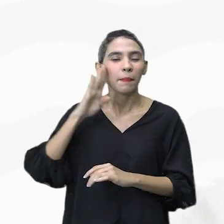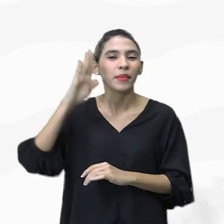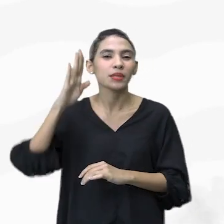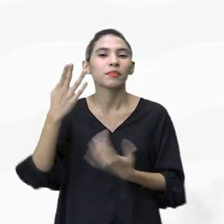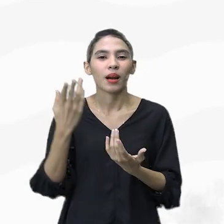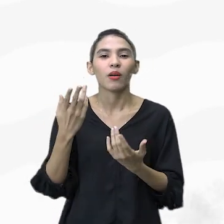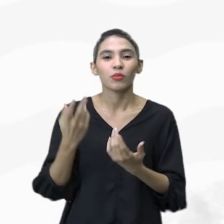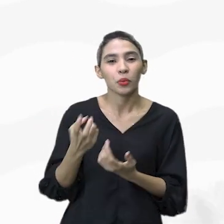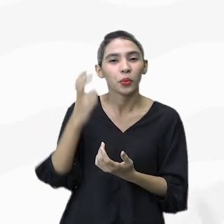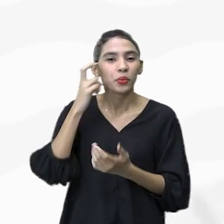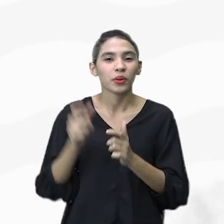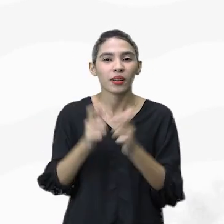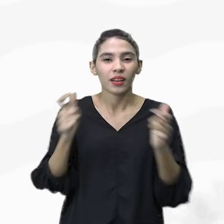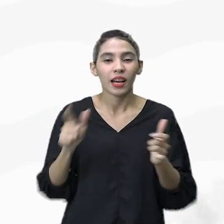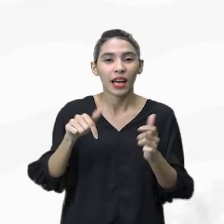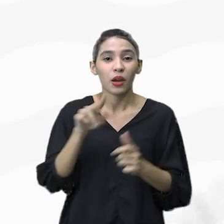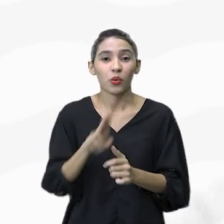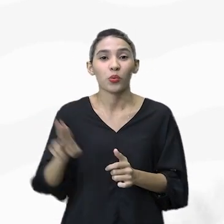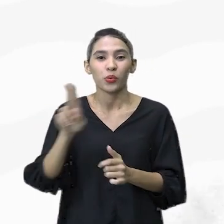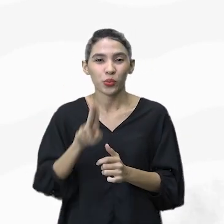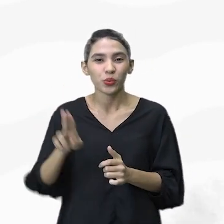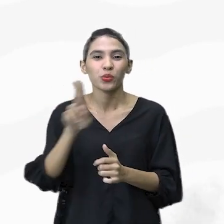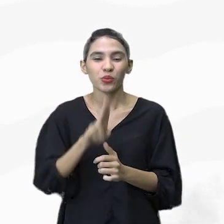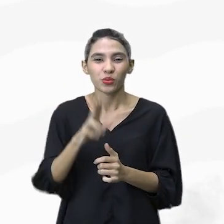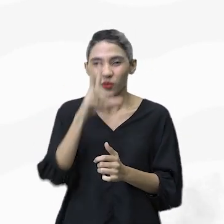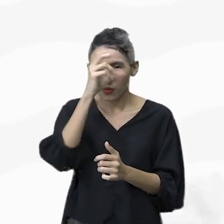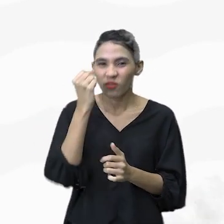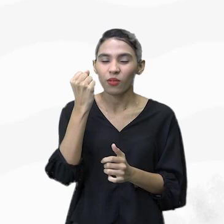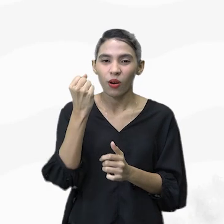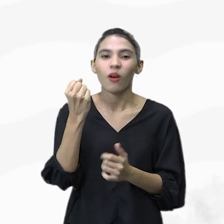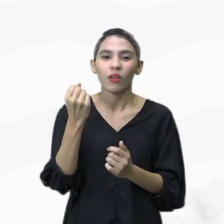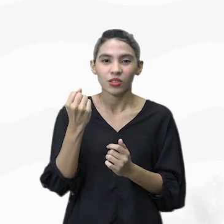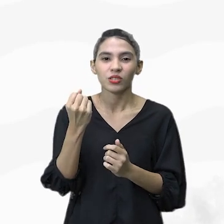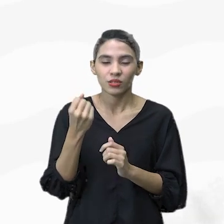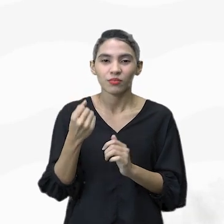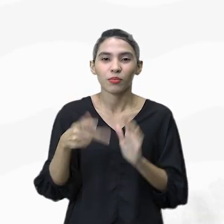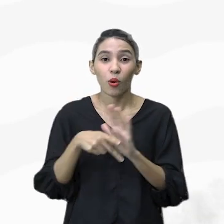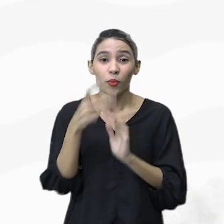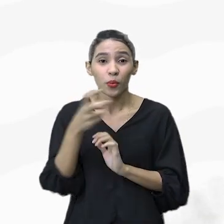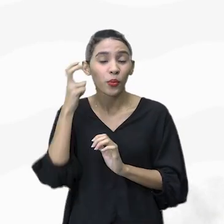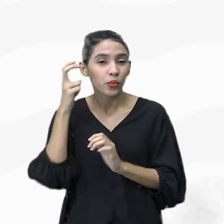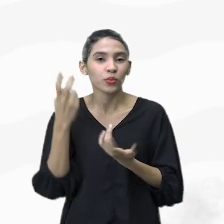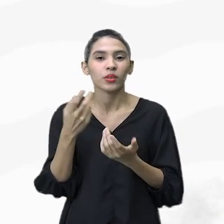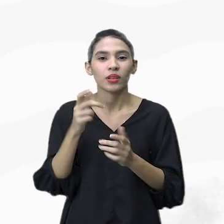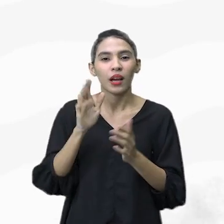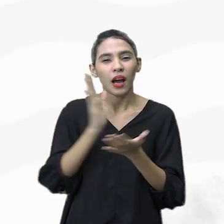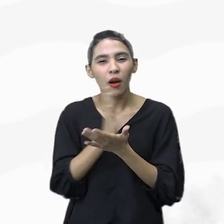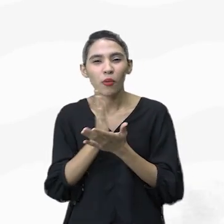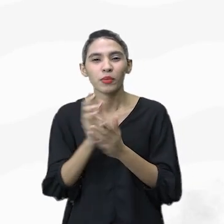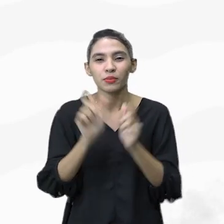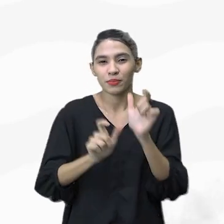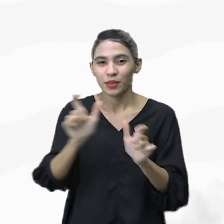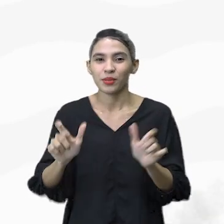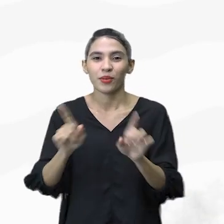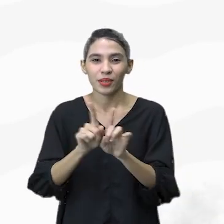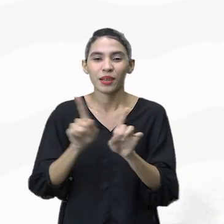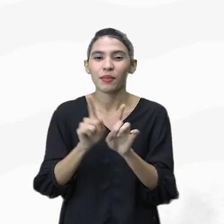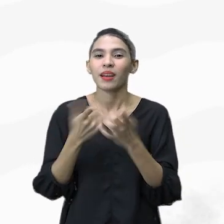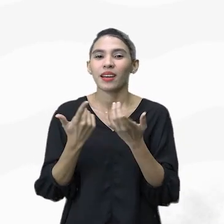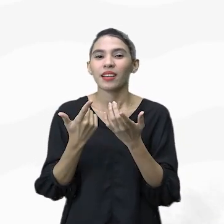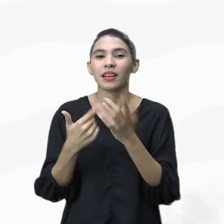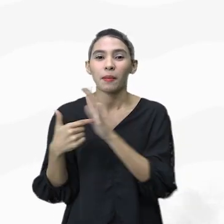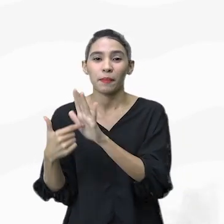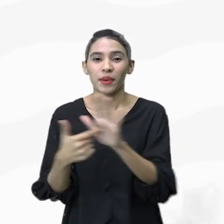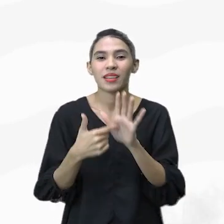cultura de massa é esse consumo em série desses bens culturais, tá bom? quando muitas pessoas trazem